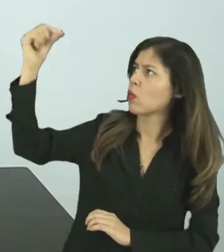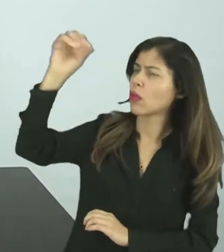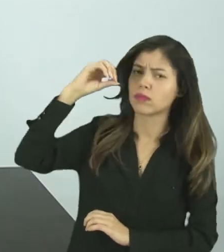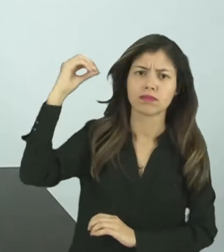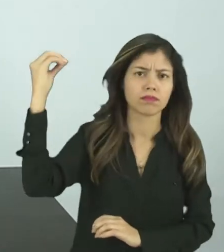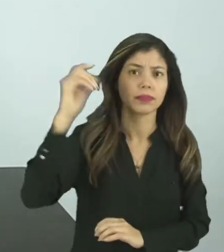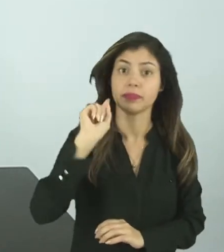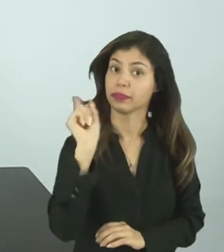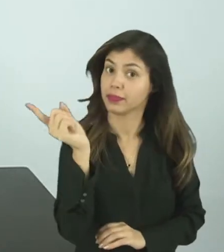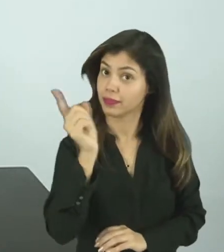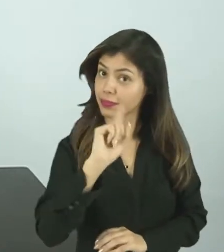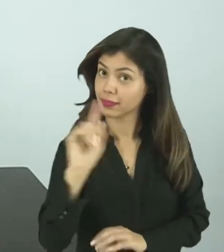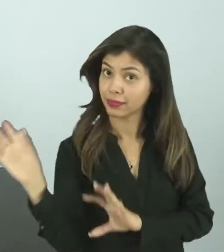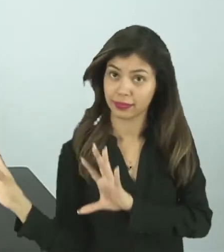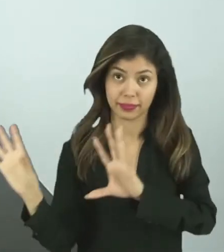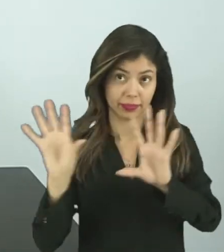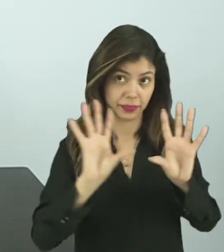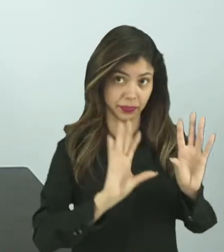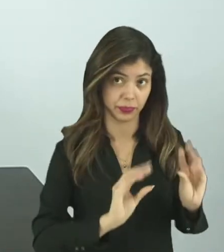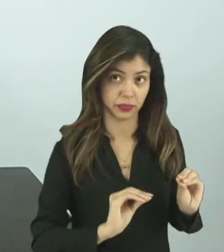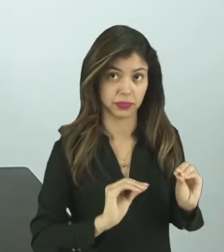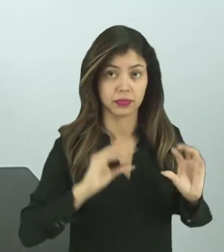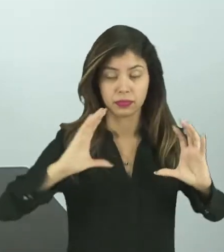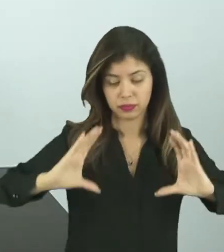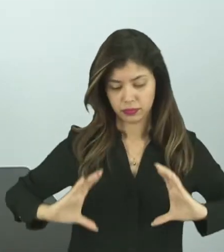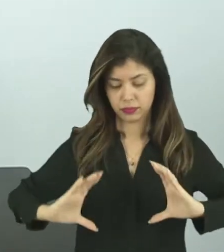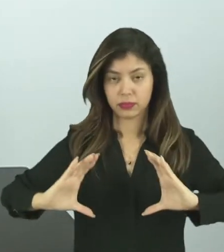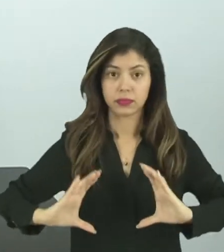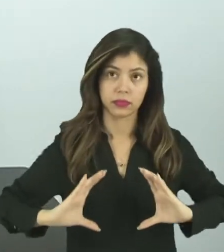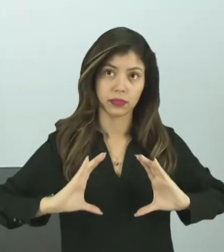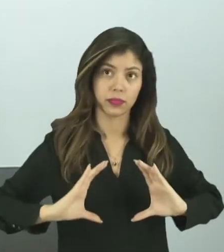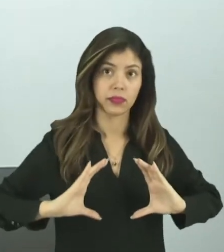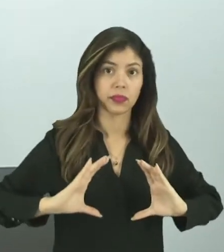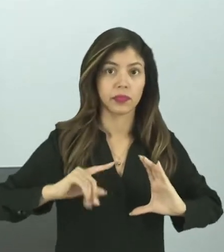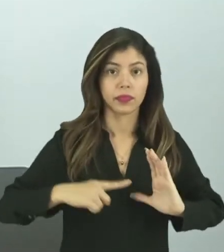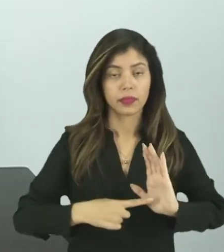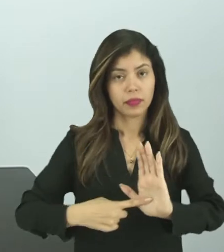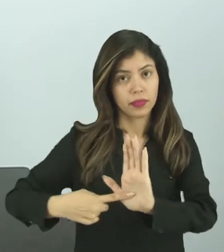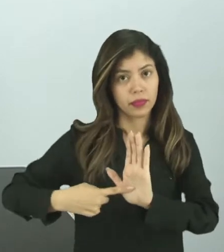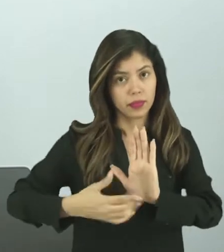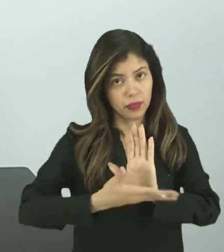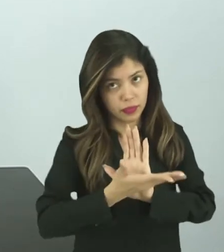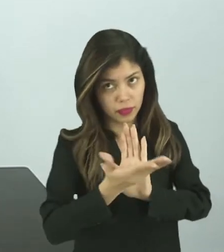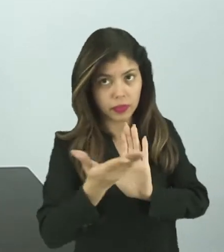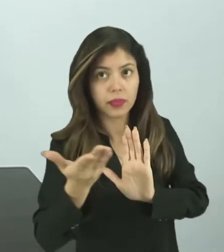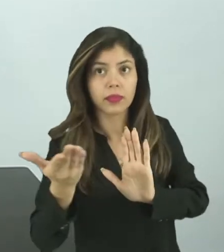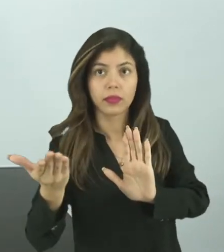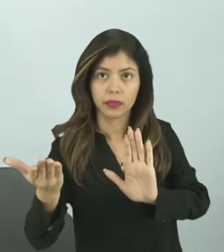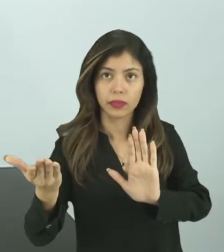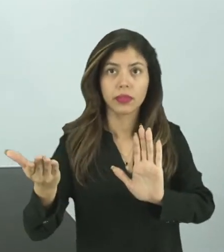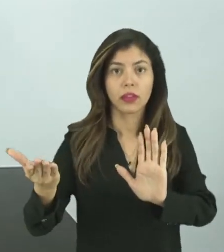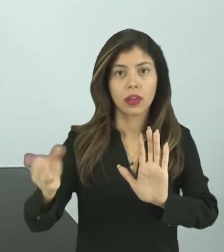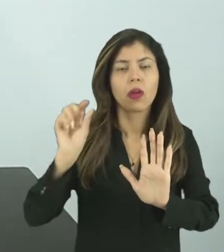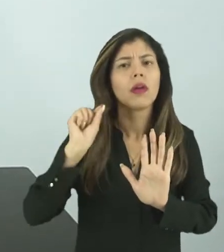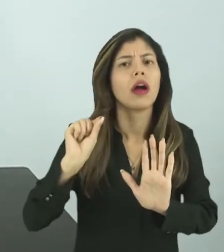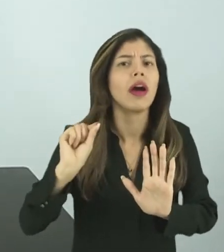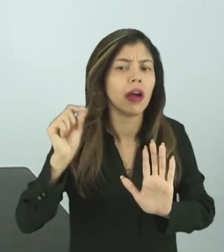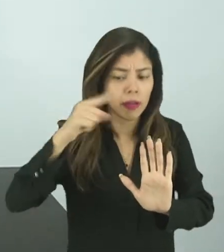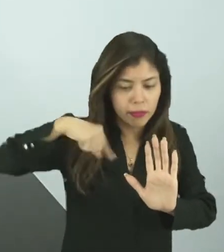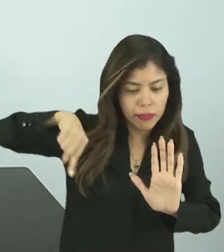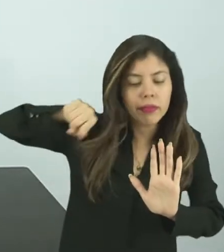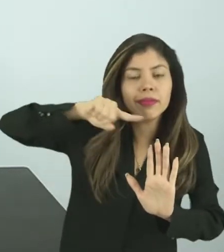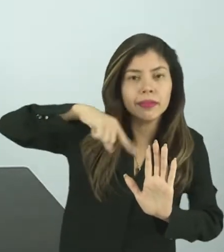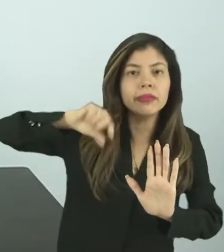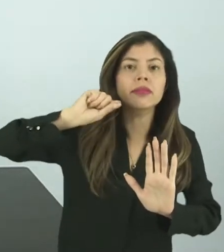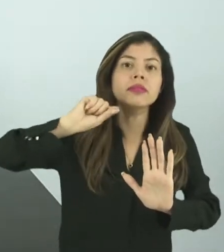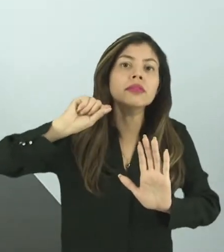Não, não é? Eu trouxe o globo terrestre para demonstrar que o que realmente gira